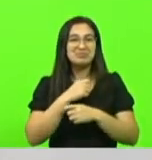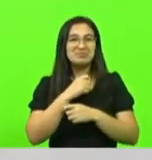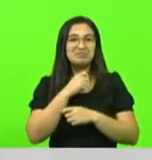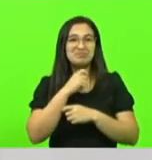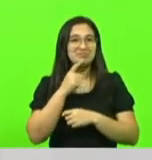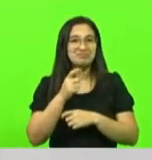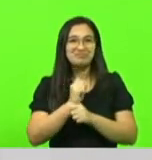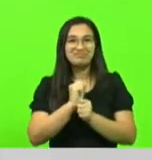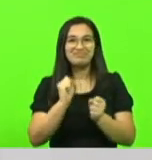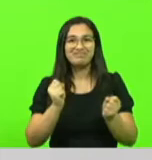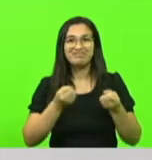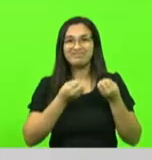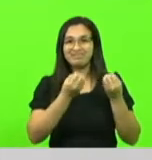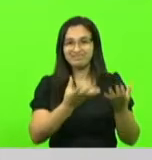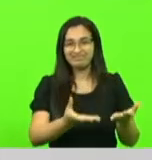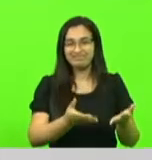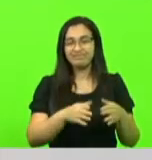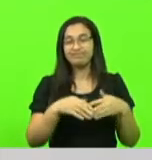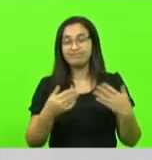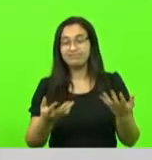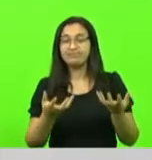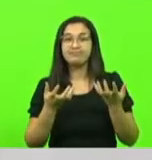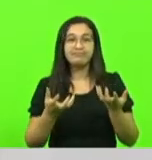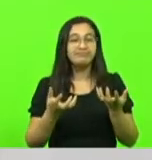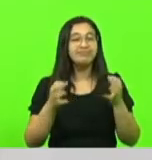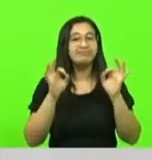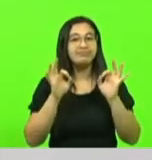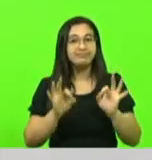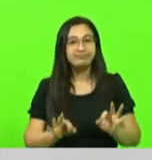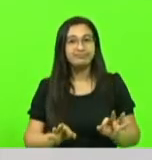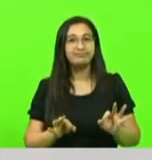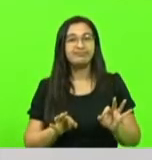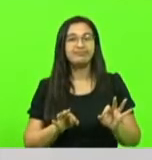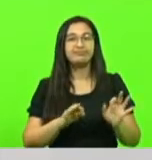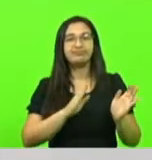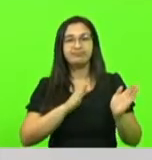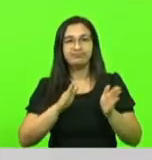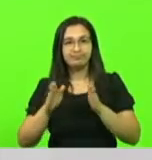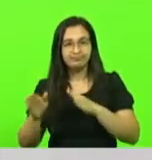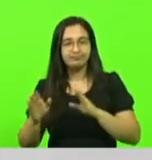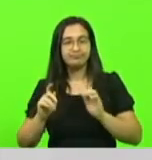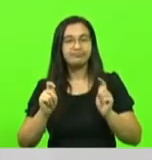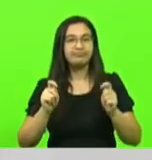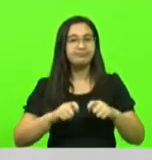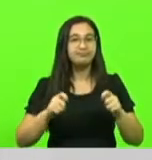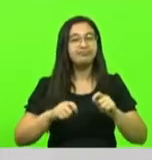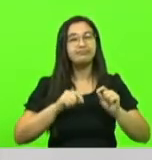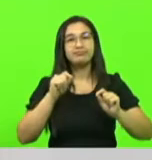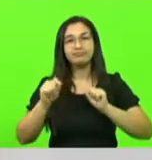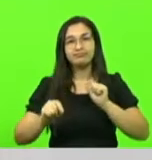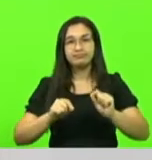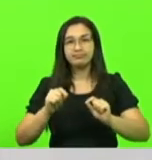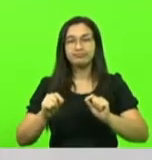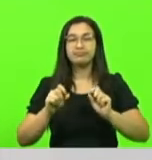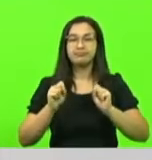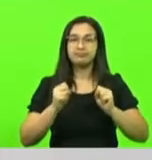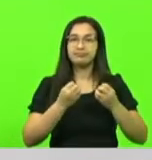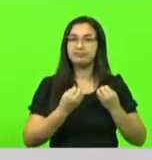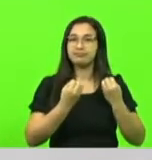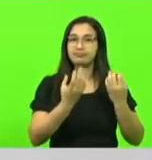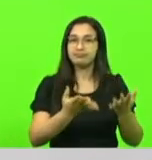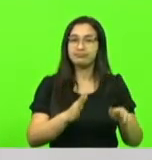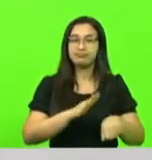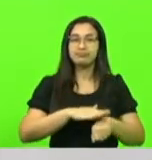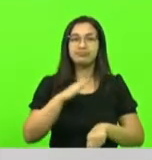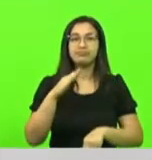esperamos que isso seja regularizado o mais rápido possível para que a gente possa fazer a entrega de mais de 1